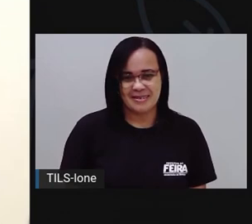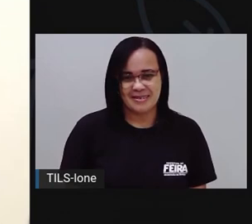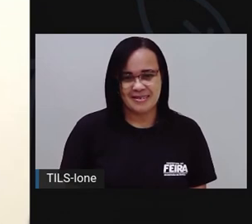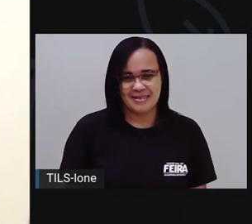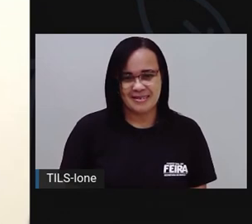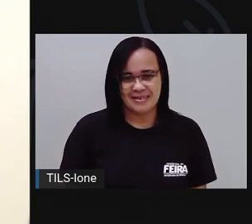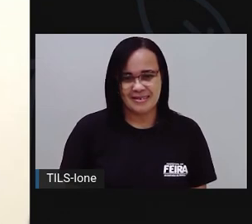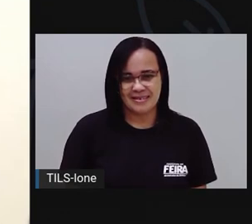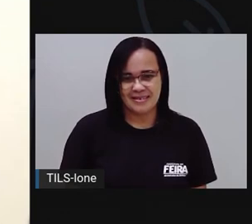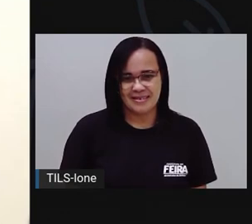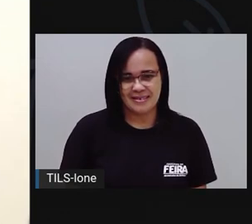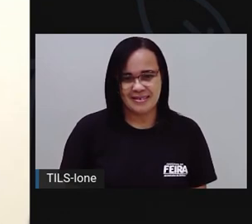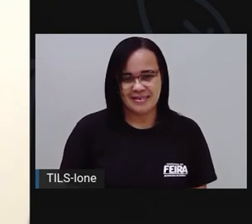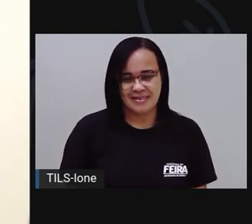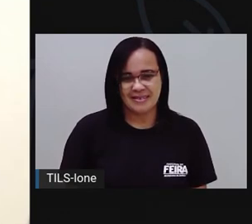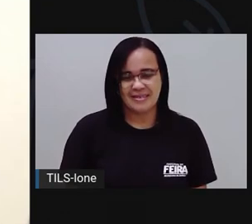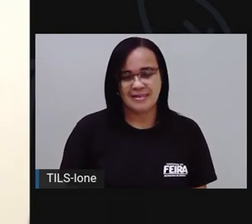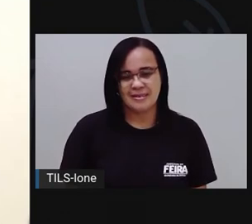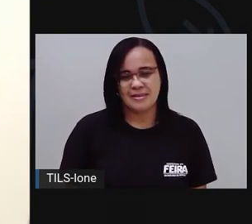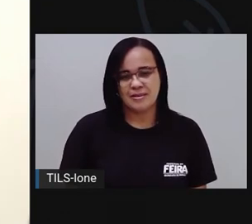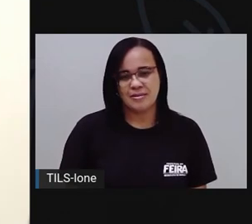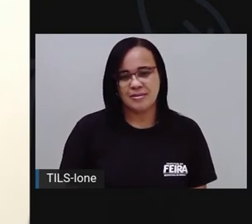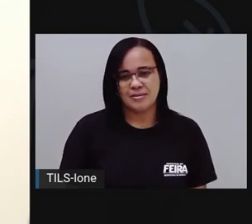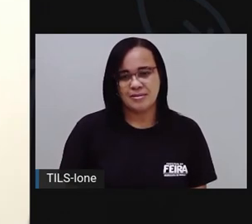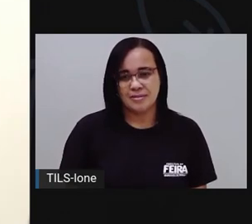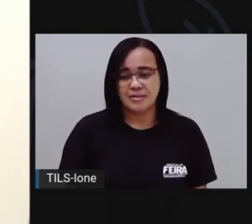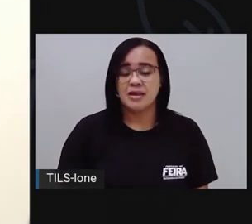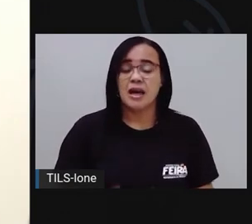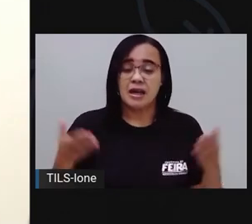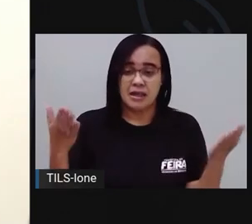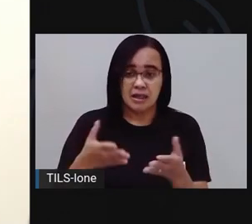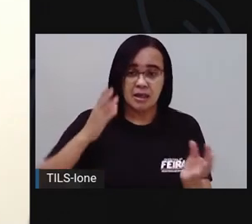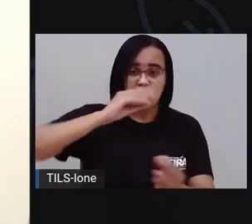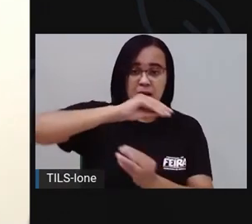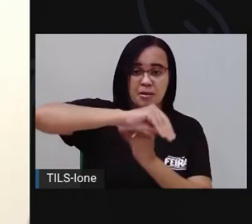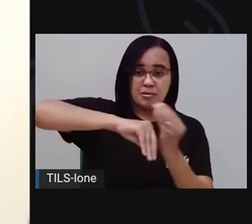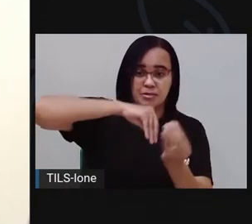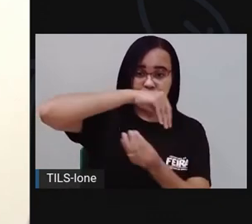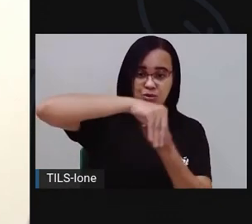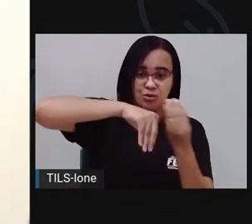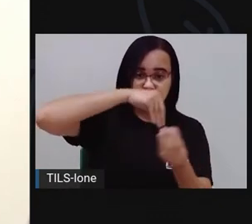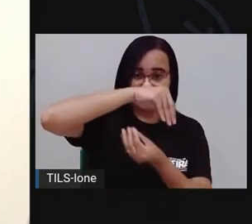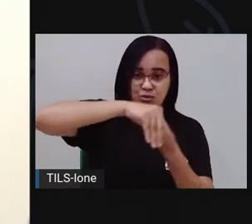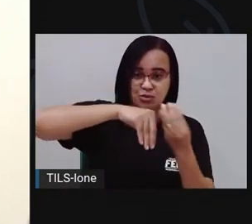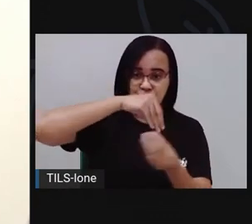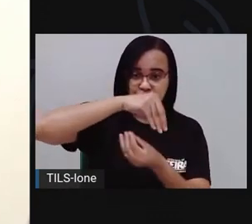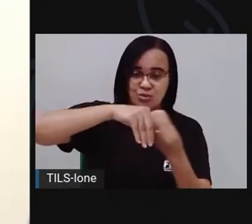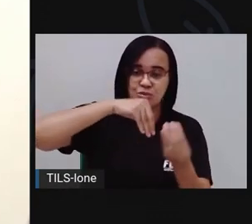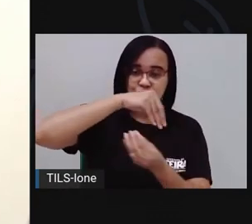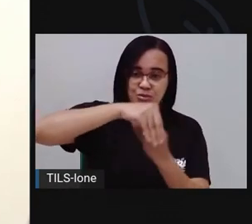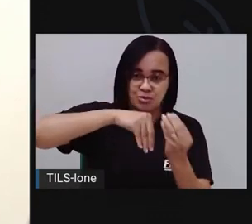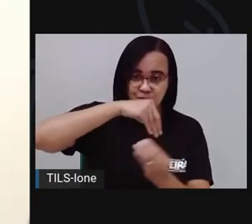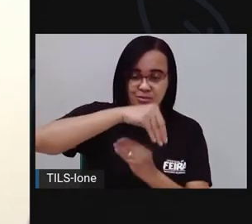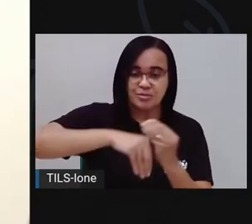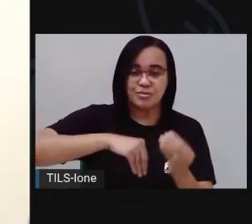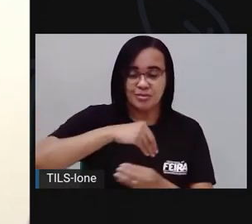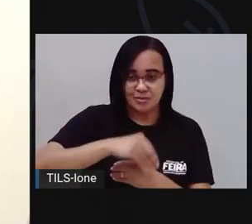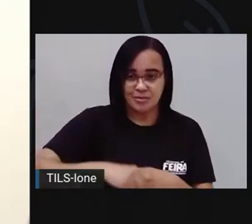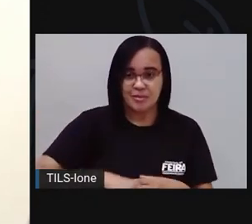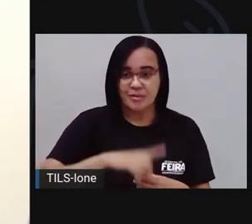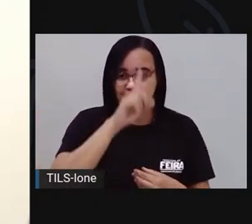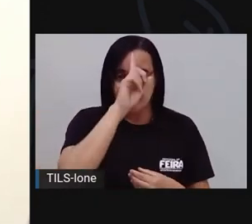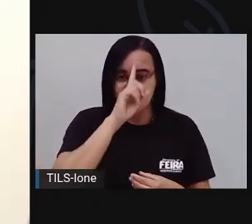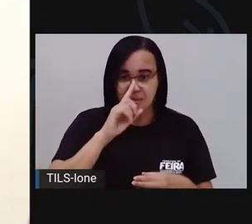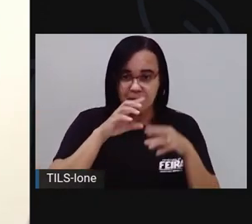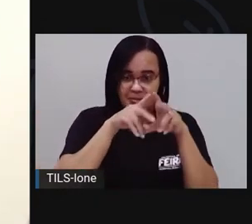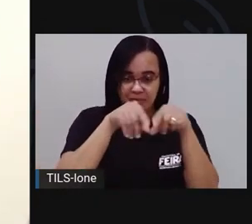conseguindo captar. Aí a gente mistura, viu, gente? Mistura o sal. Então, na hora que colocar a água,